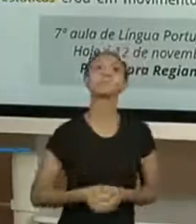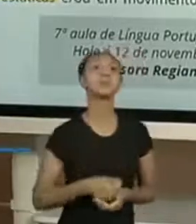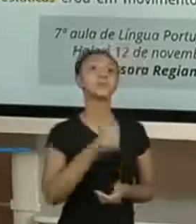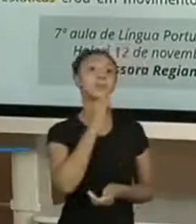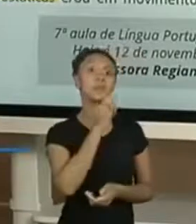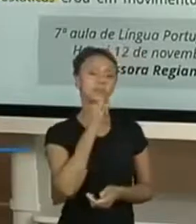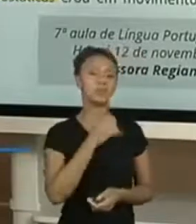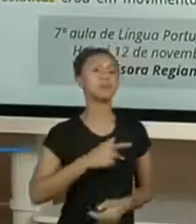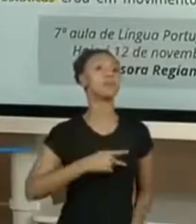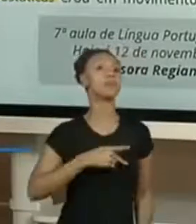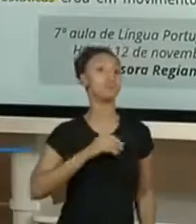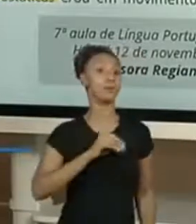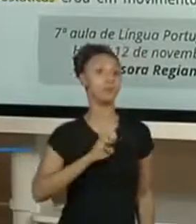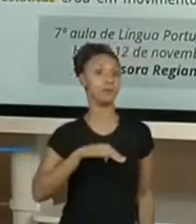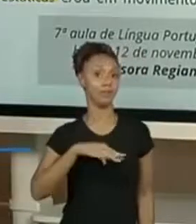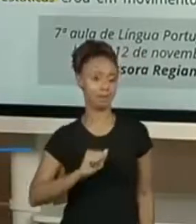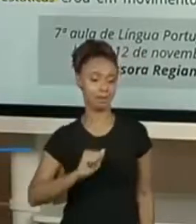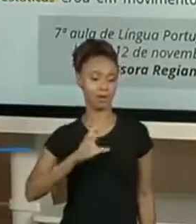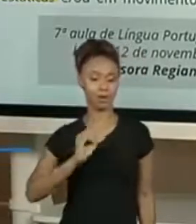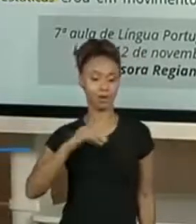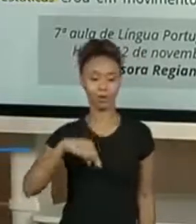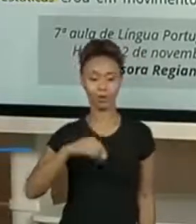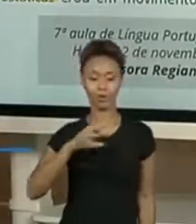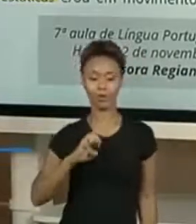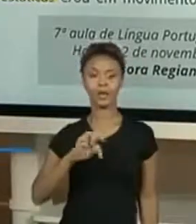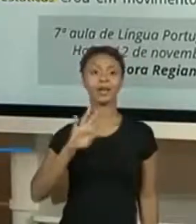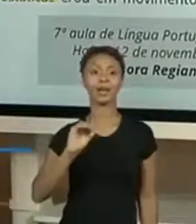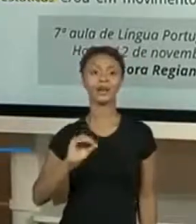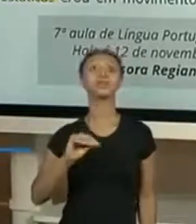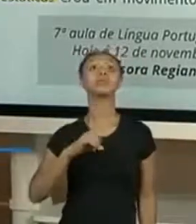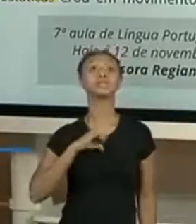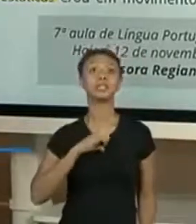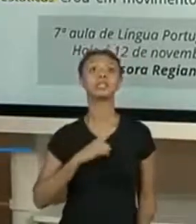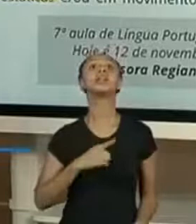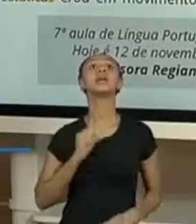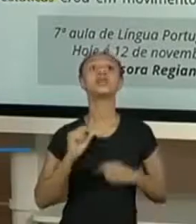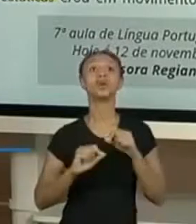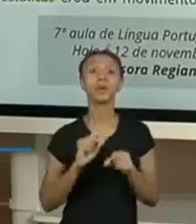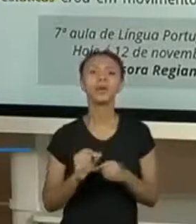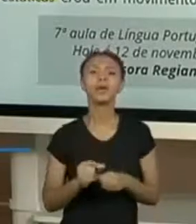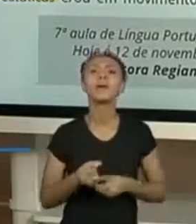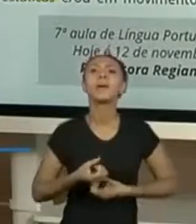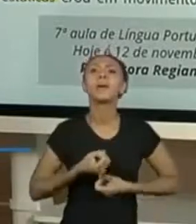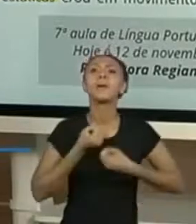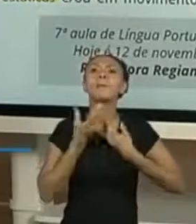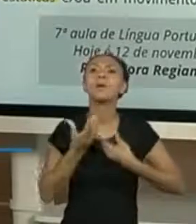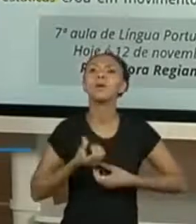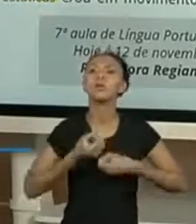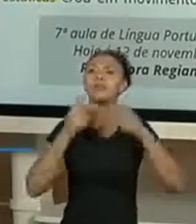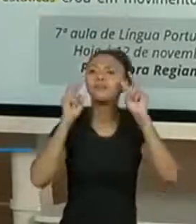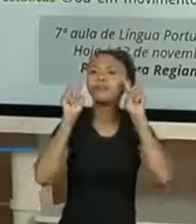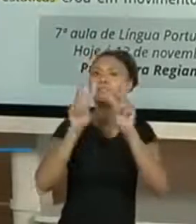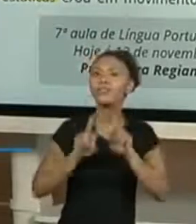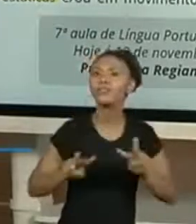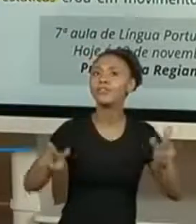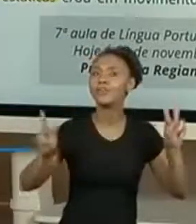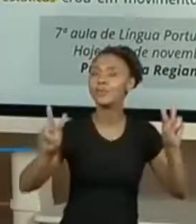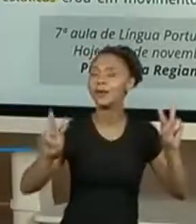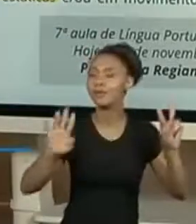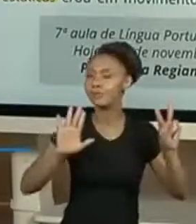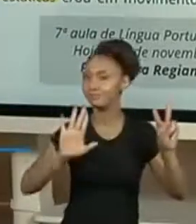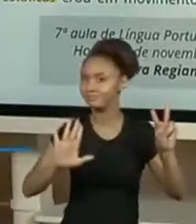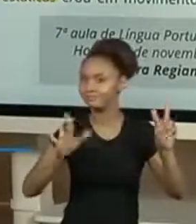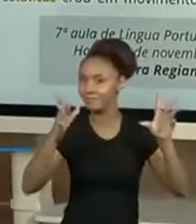poemas concretos, também fazem parte desse grupo as poesias visuais. E isso, em detalhes,